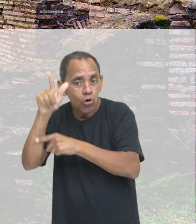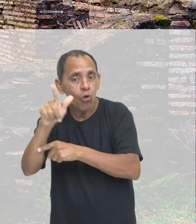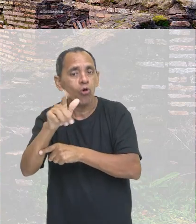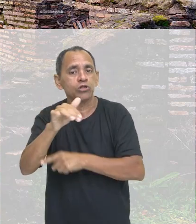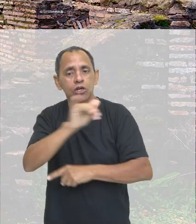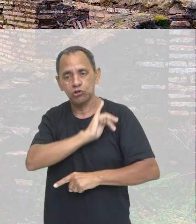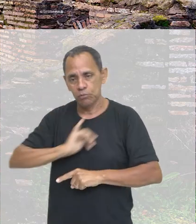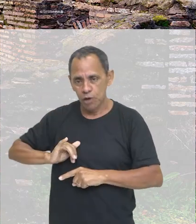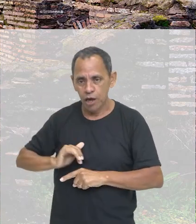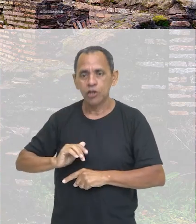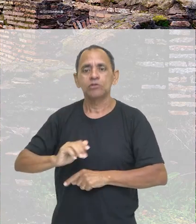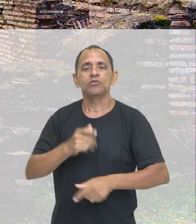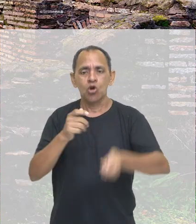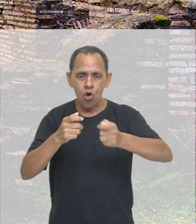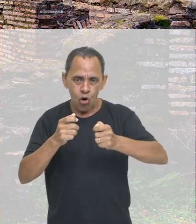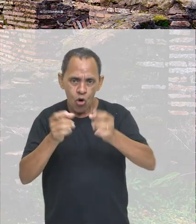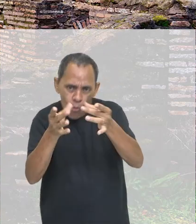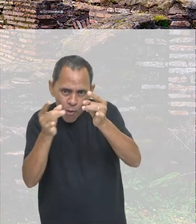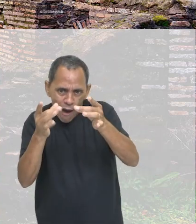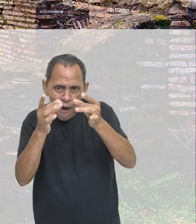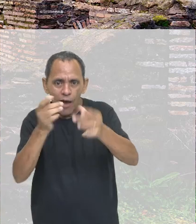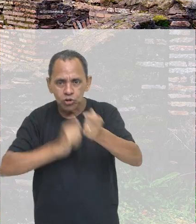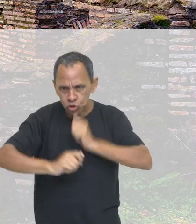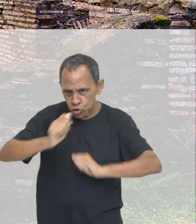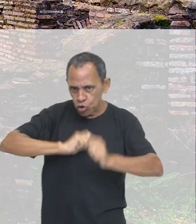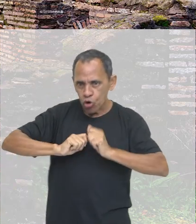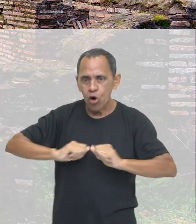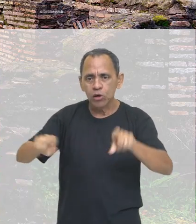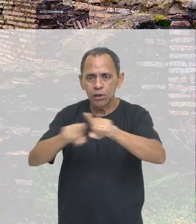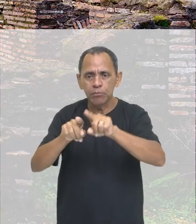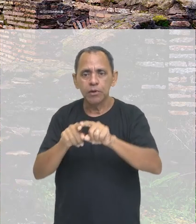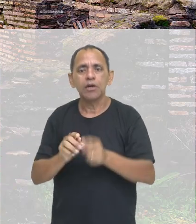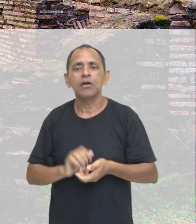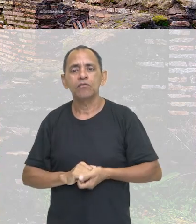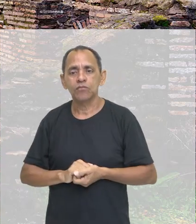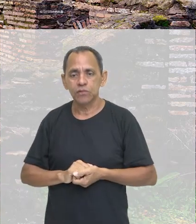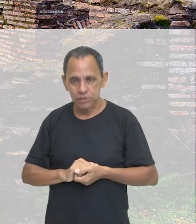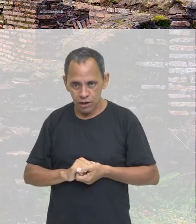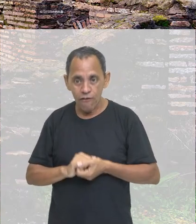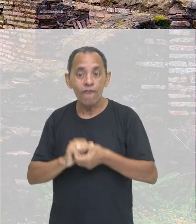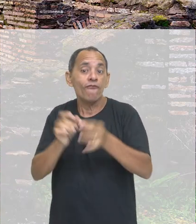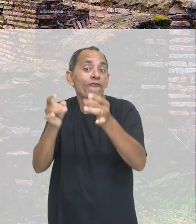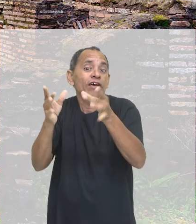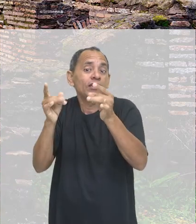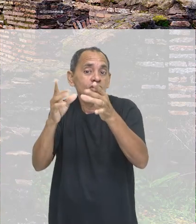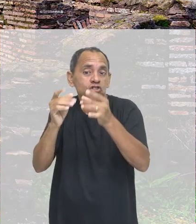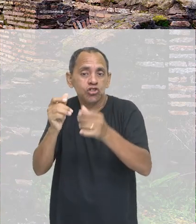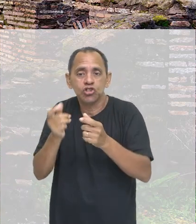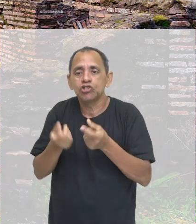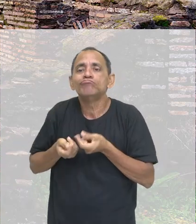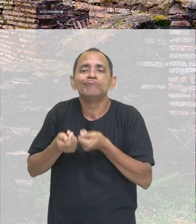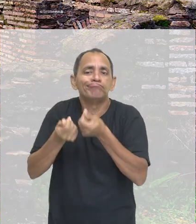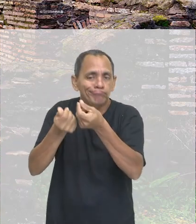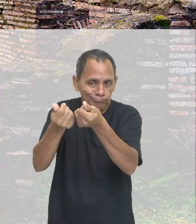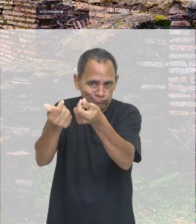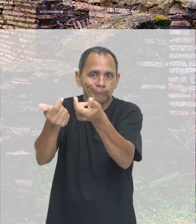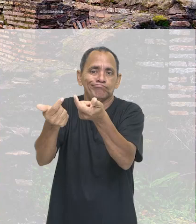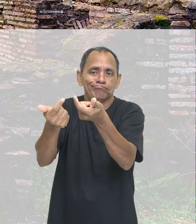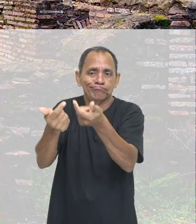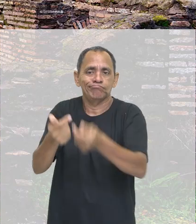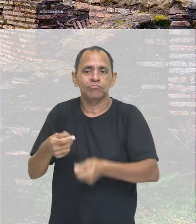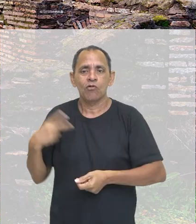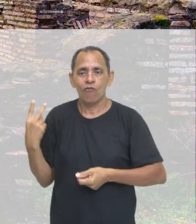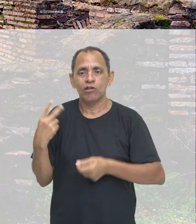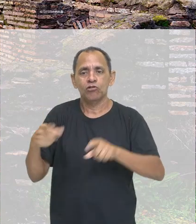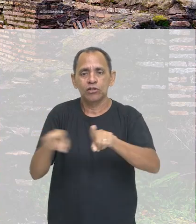esse comércio fosse distribuído e revendido a um preço muito caro. Aqui, estou aqui pisando aqui